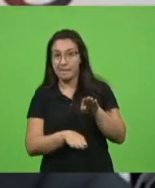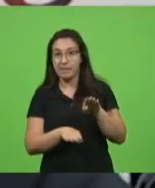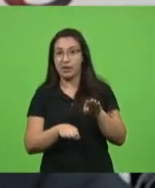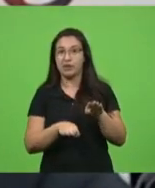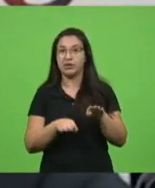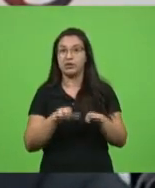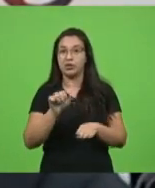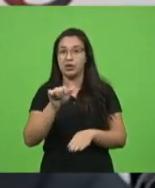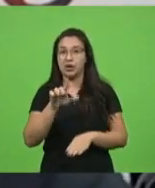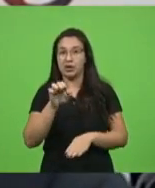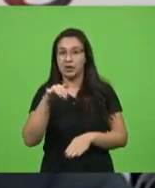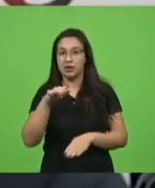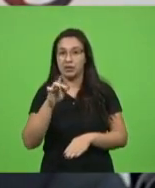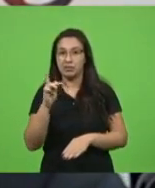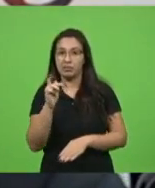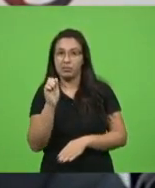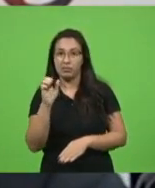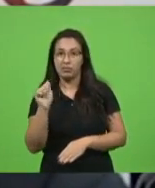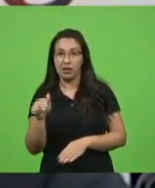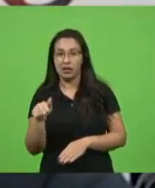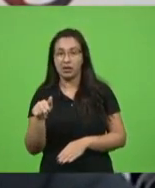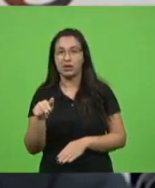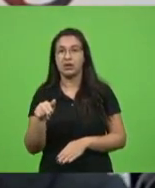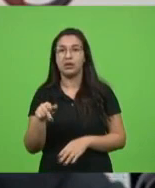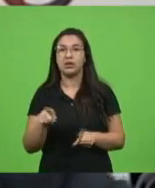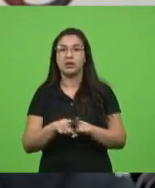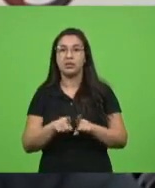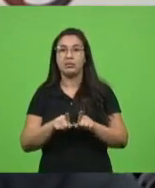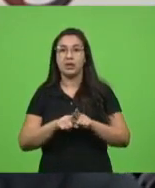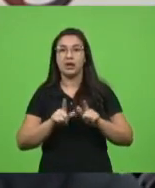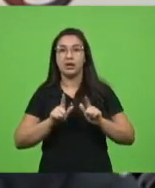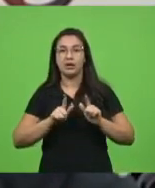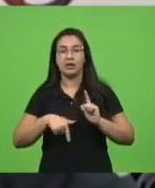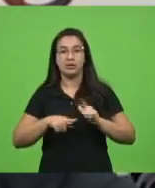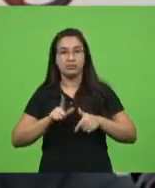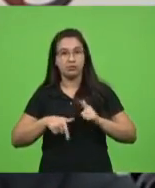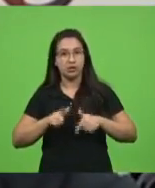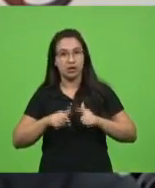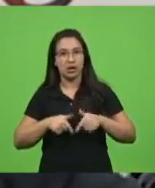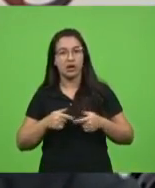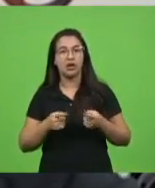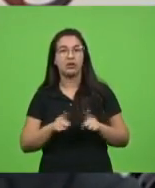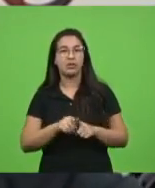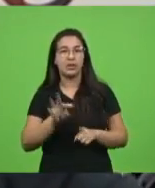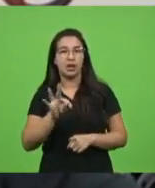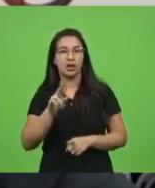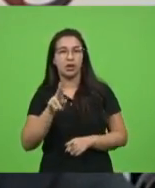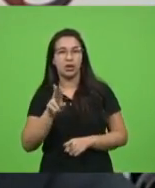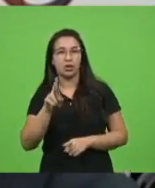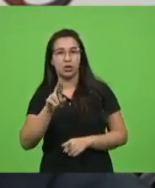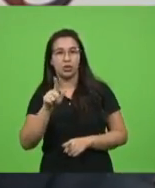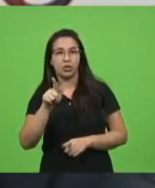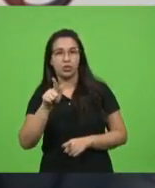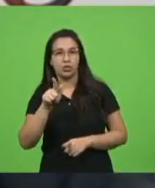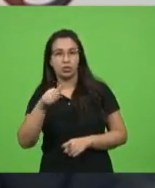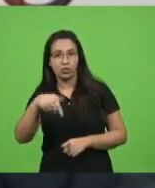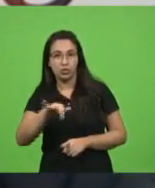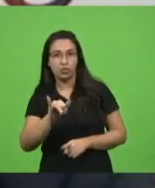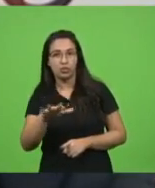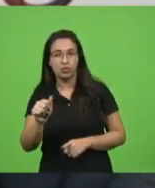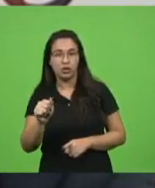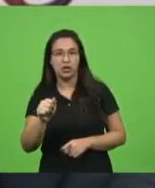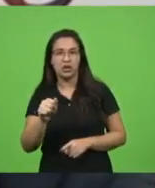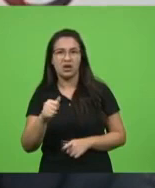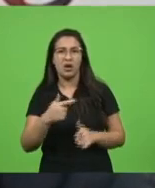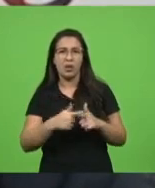Alemãe, Israel, Turquia. Então, só para contextualizar como o problema não é o Brasil,